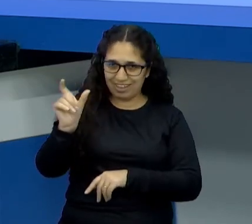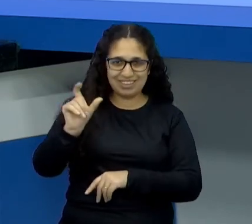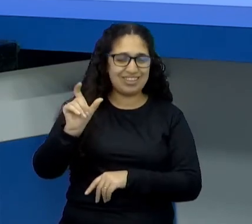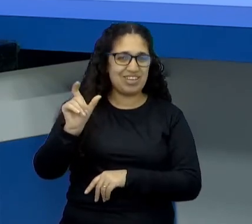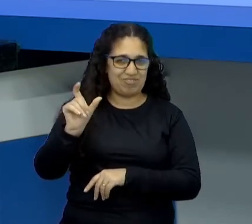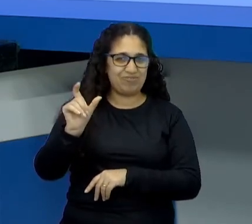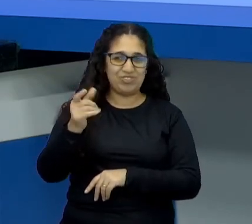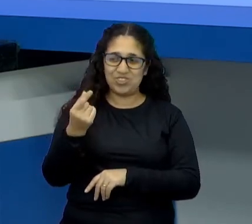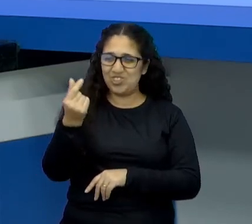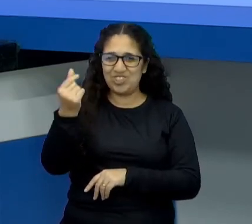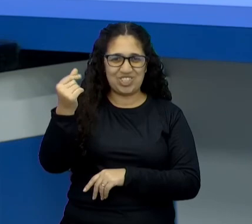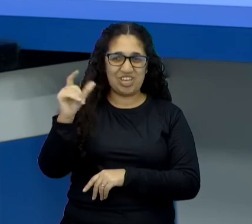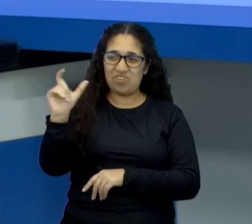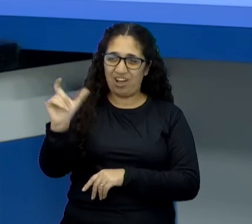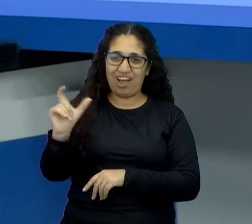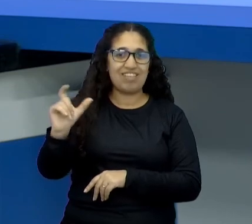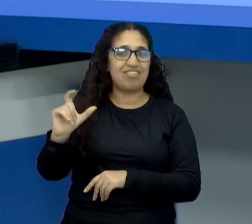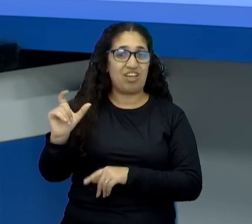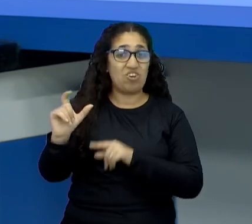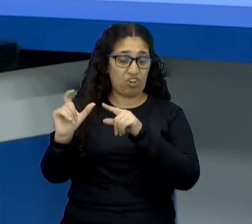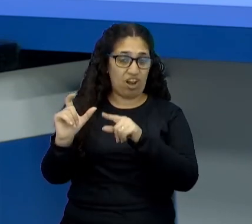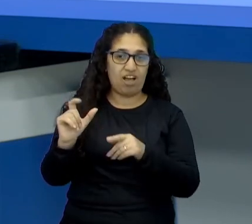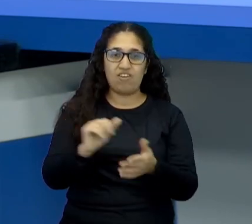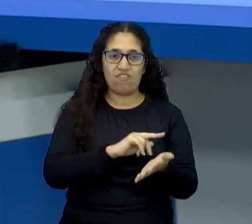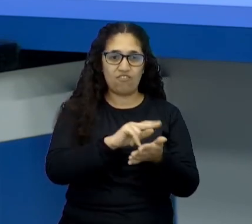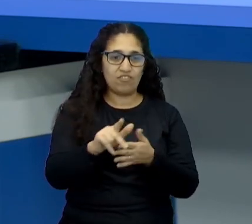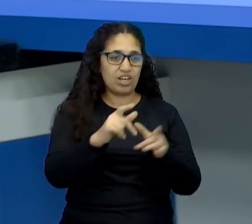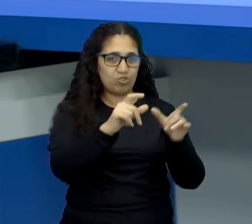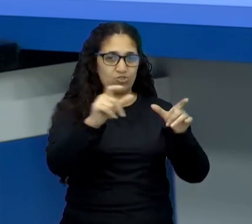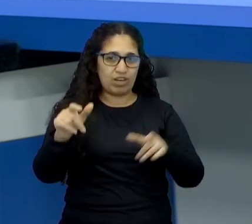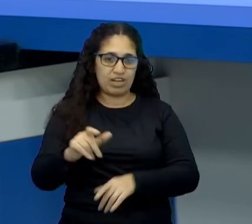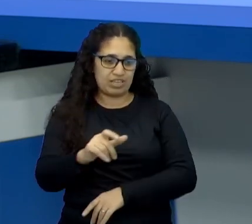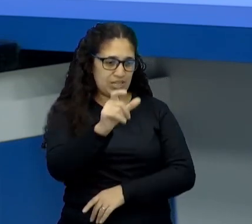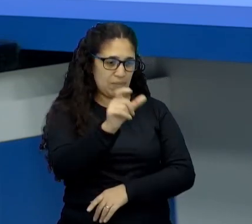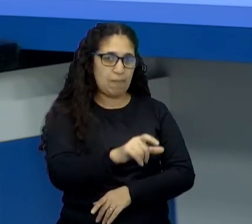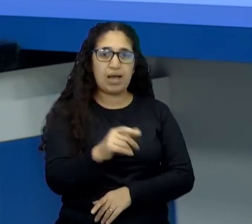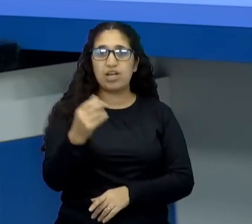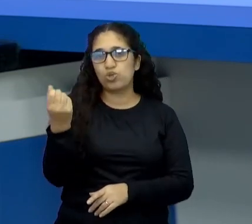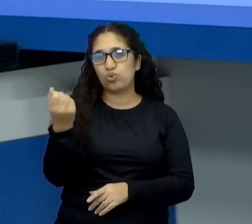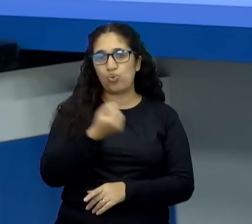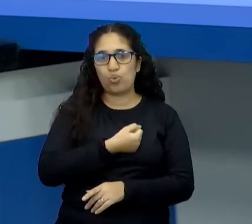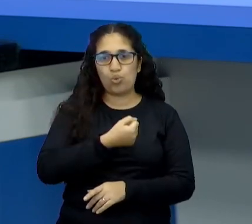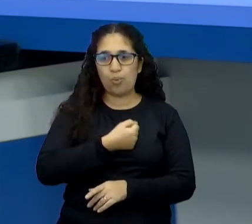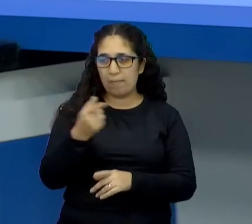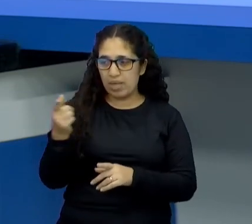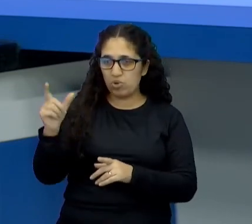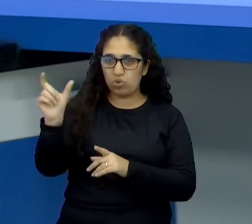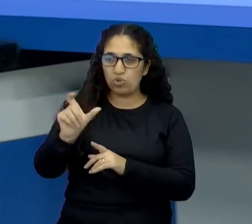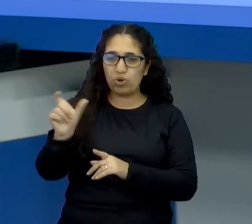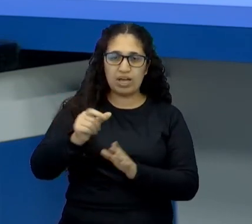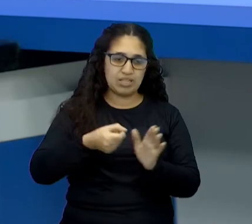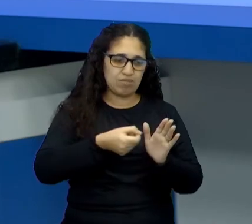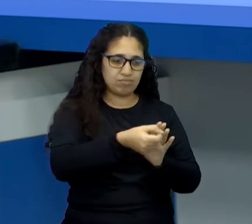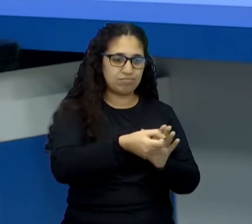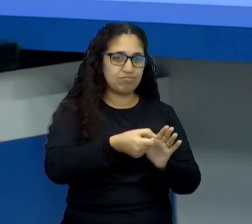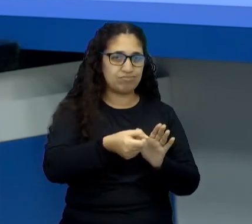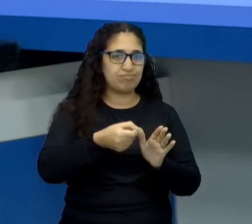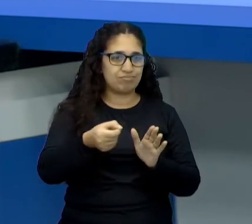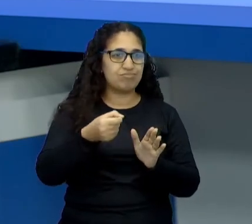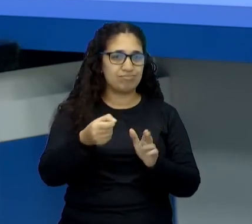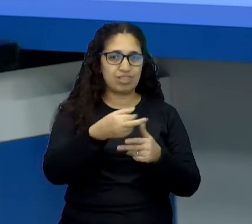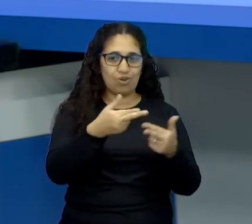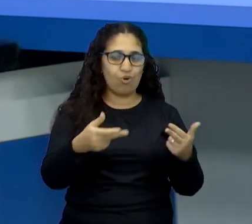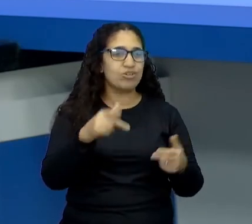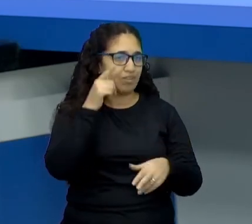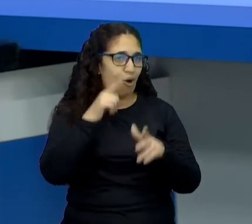isso pra ela. Muitos lugares mesmo, você passa o número do código, né? E você já abre portas